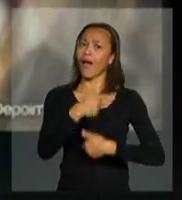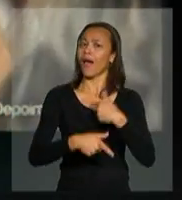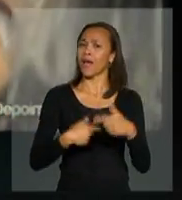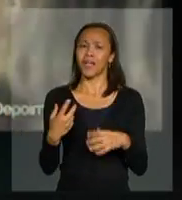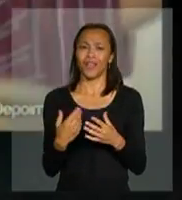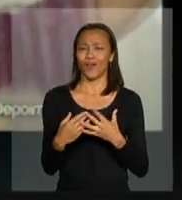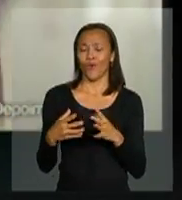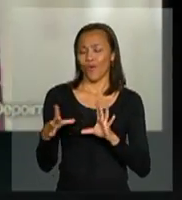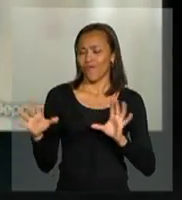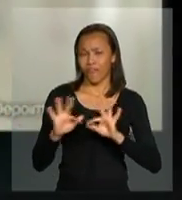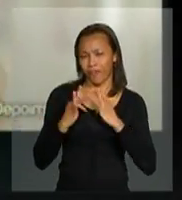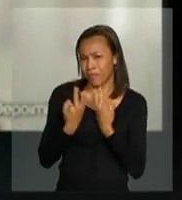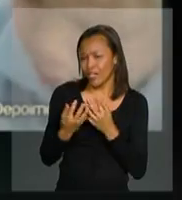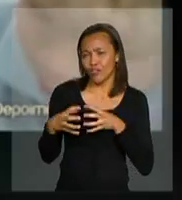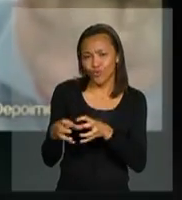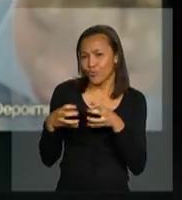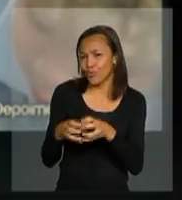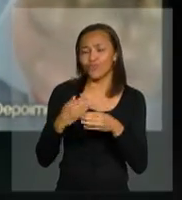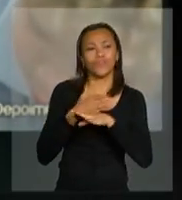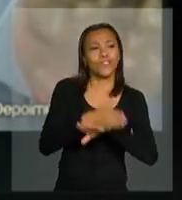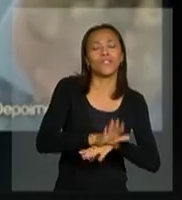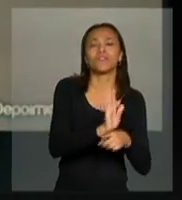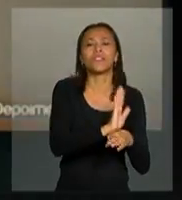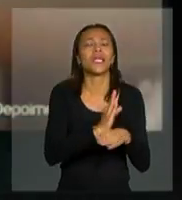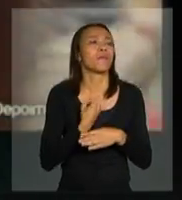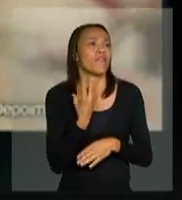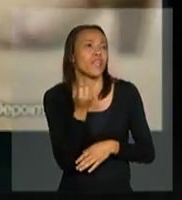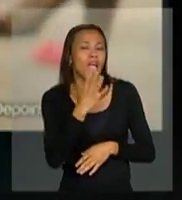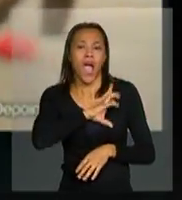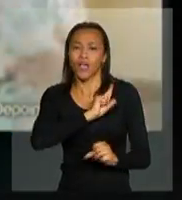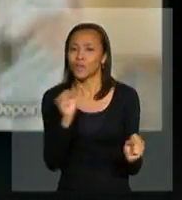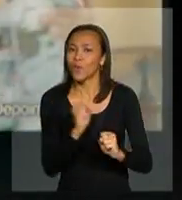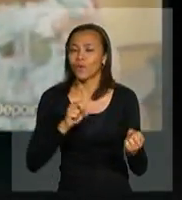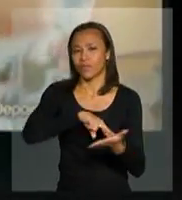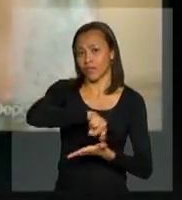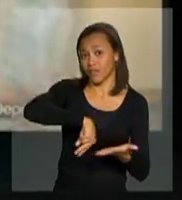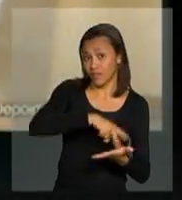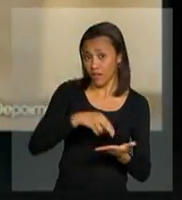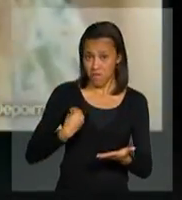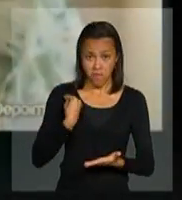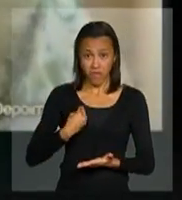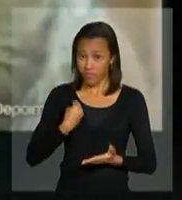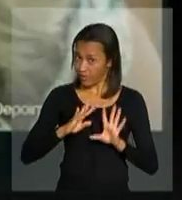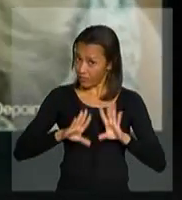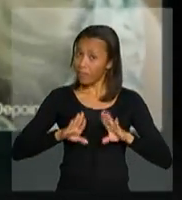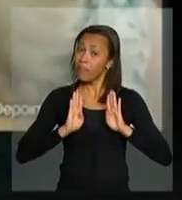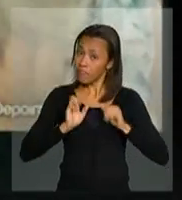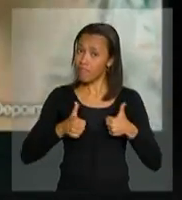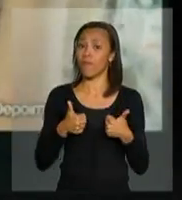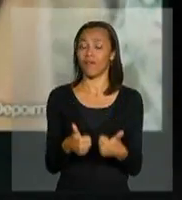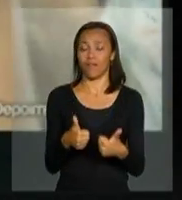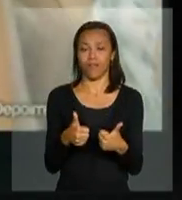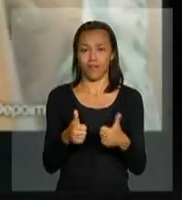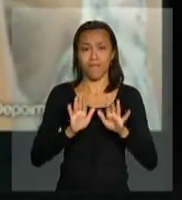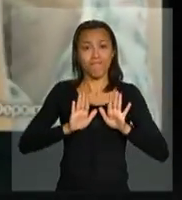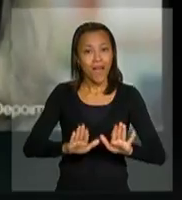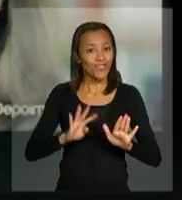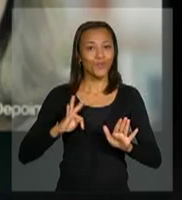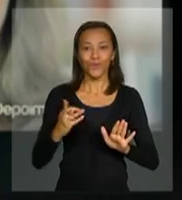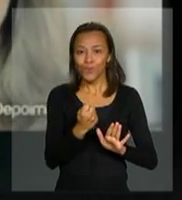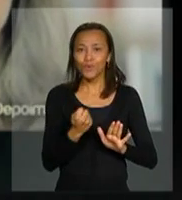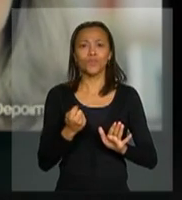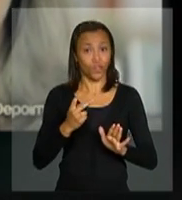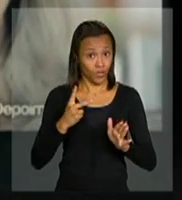curto a minha família, adoro ir ao cinema, viajar, dançar. Tenho uma vida com qualidade. Mas tudo